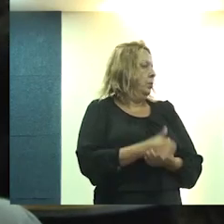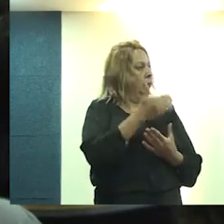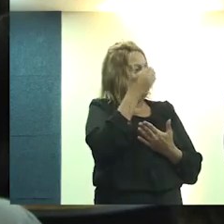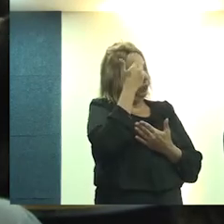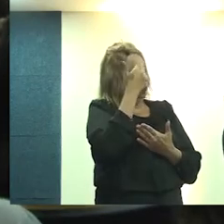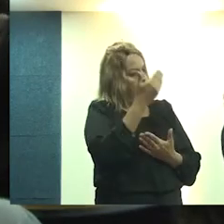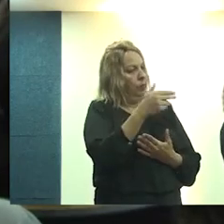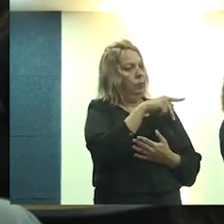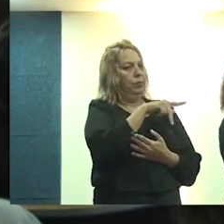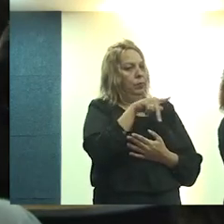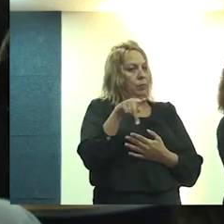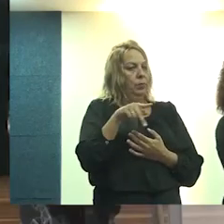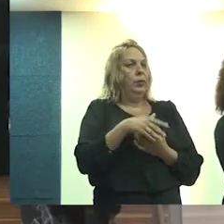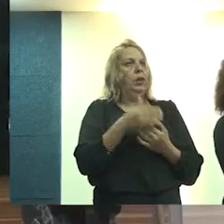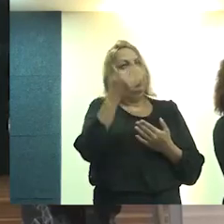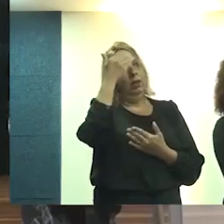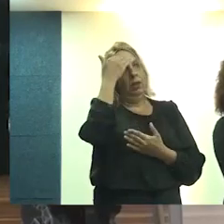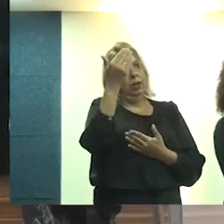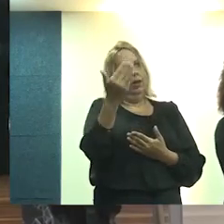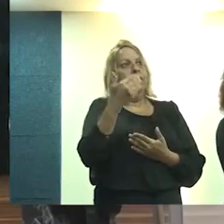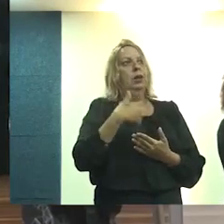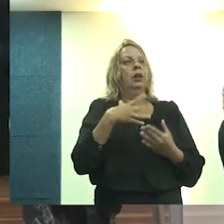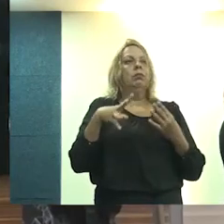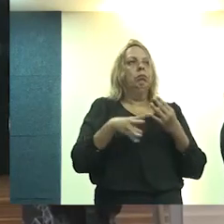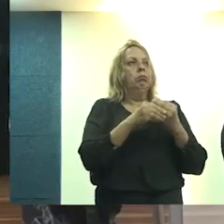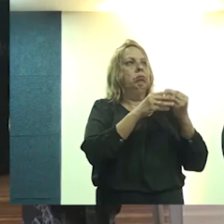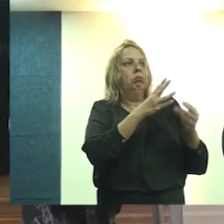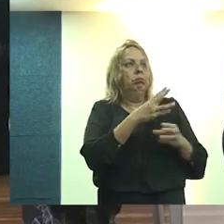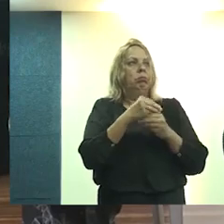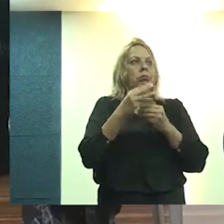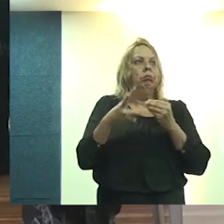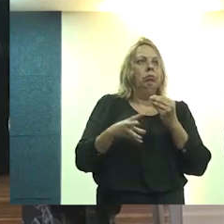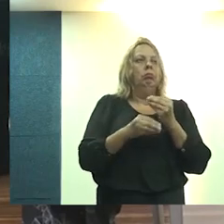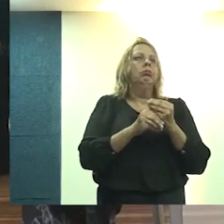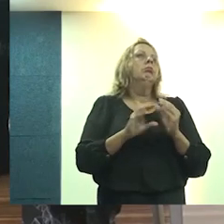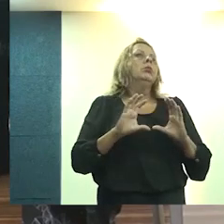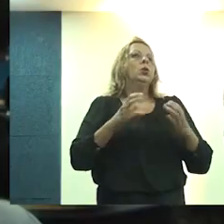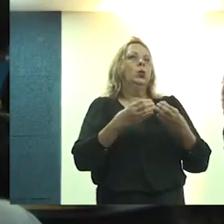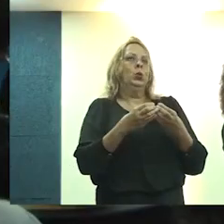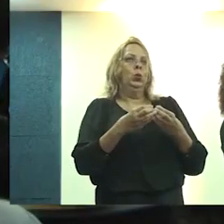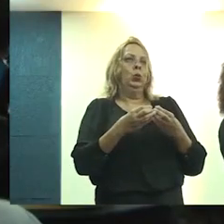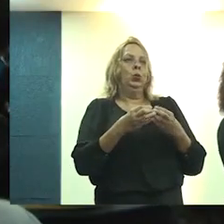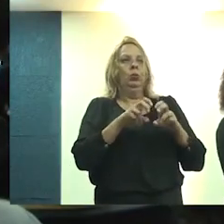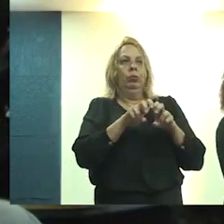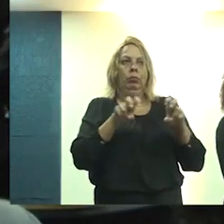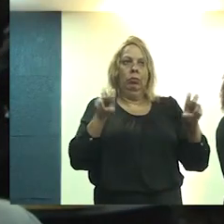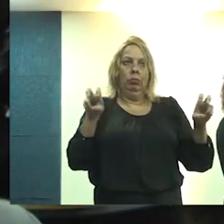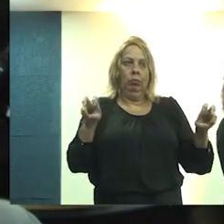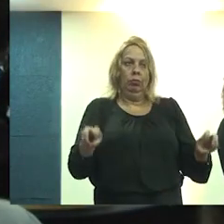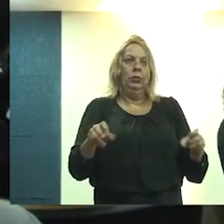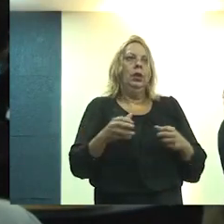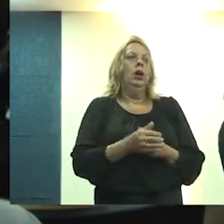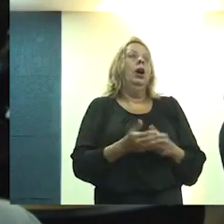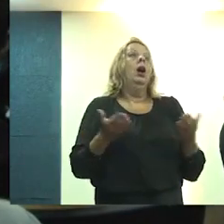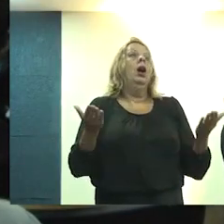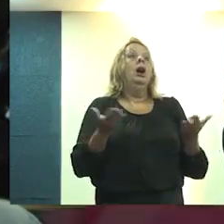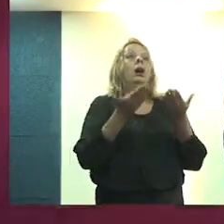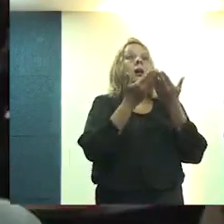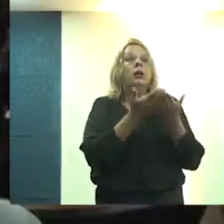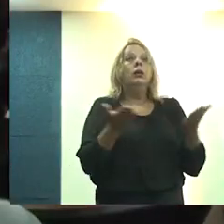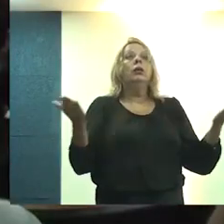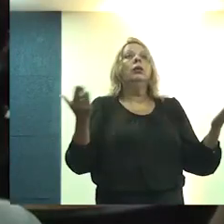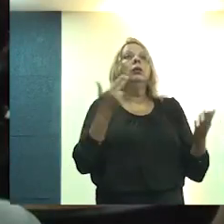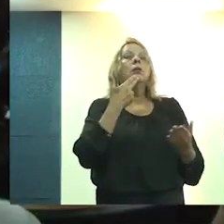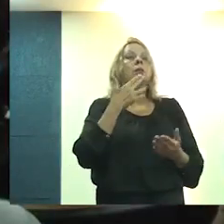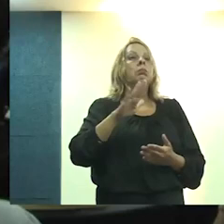Obrigada, presidente. Agradecemos as contribuições dos membros dessa solenidade e vamos abrir